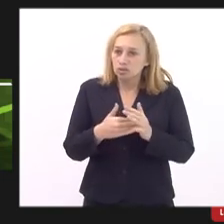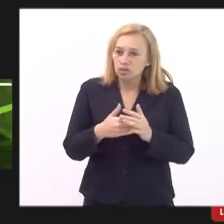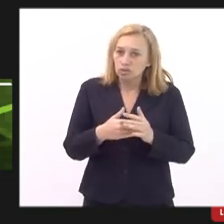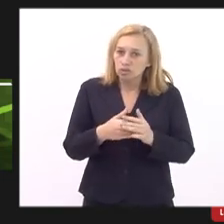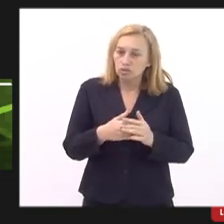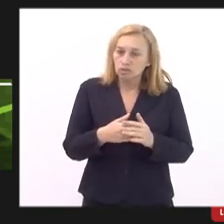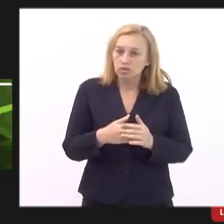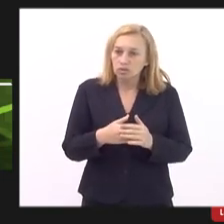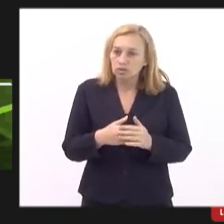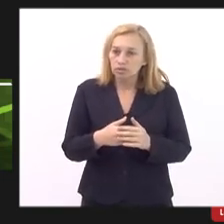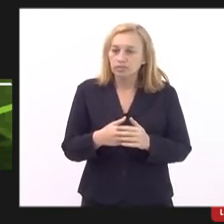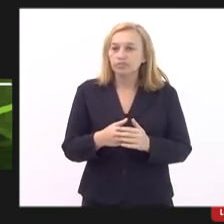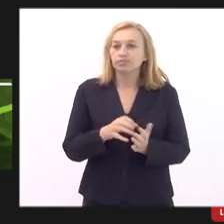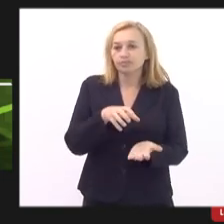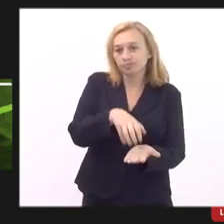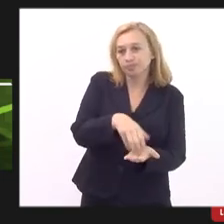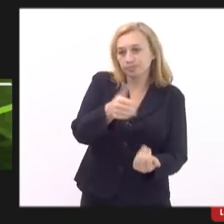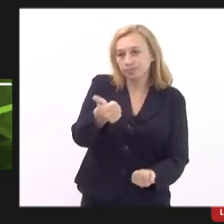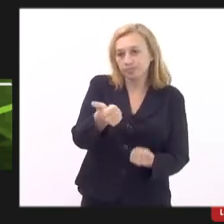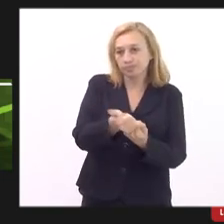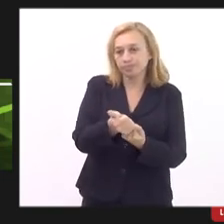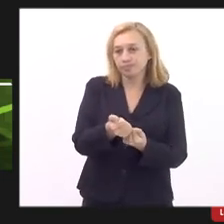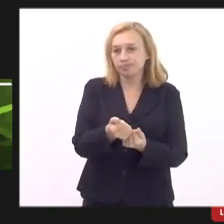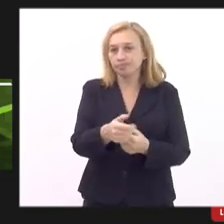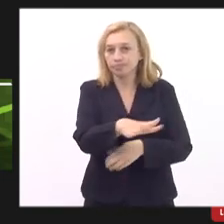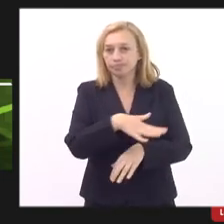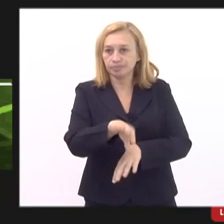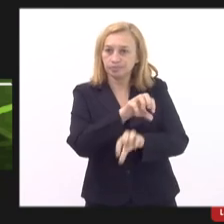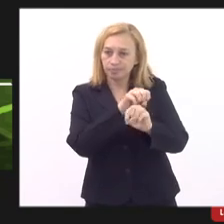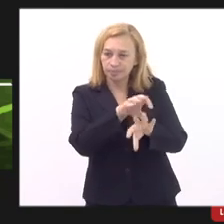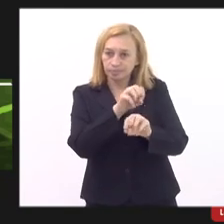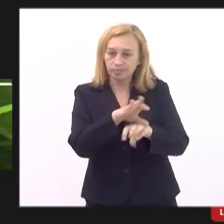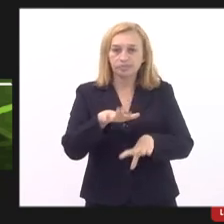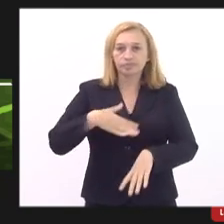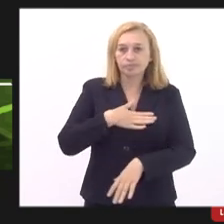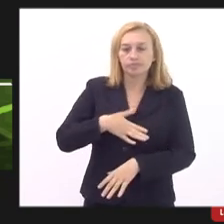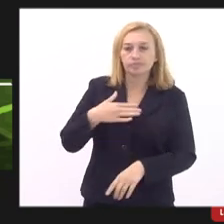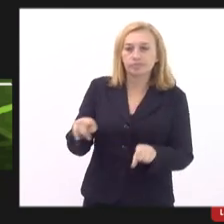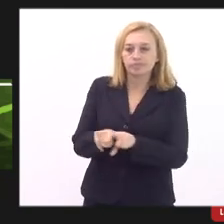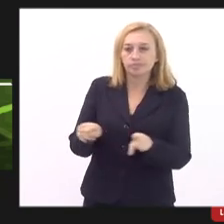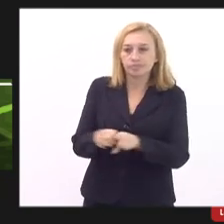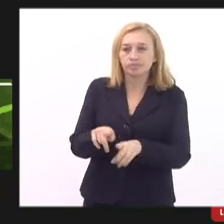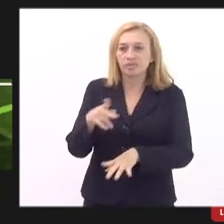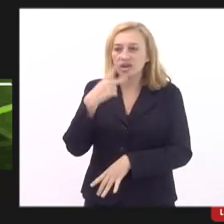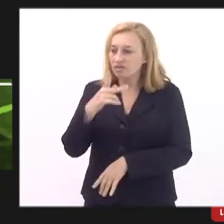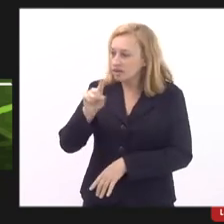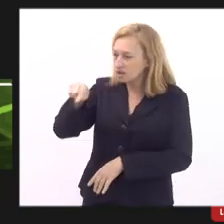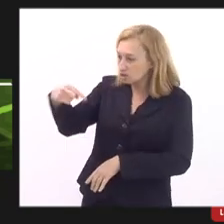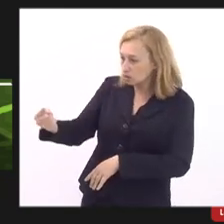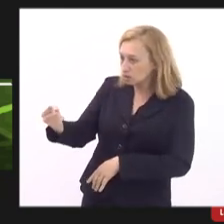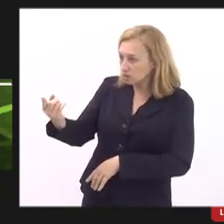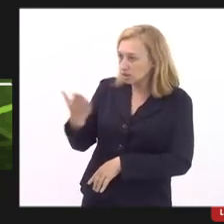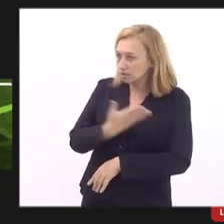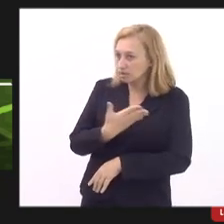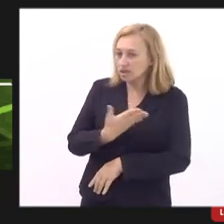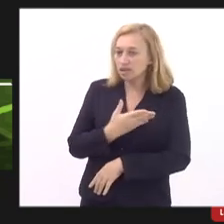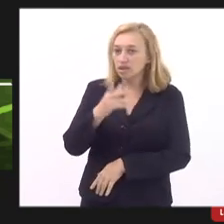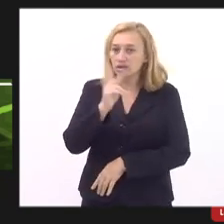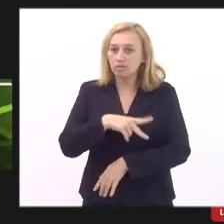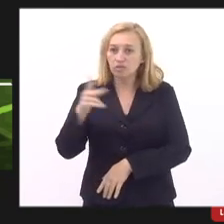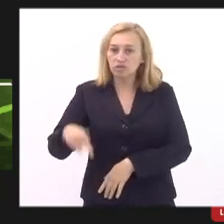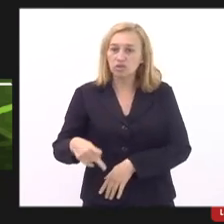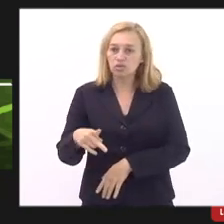ter uma resposta satisfatória dentro da educação. Eu gostaria também de ouvir o pronunciamento de uma outra conselheira professora e